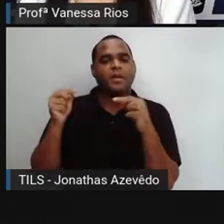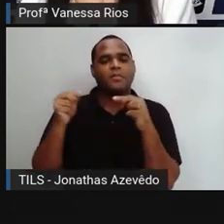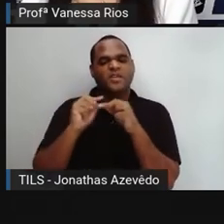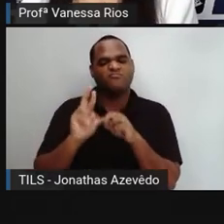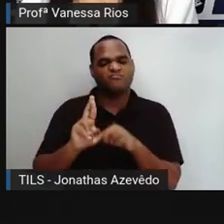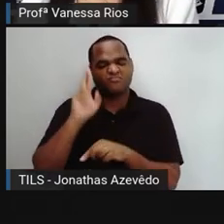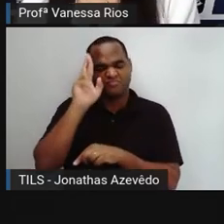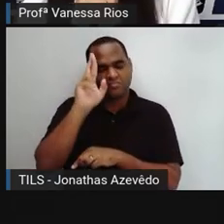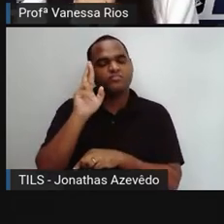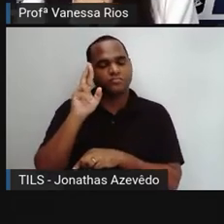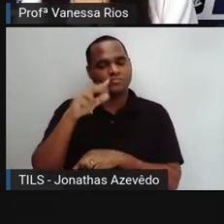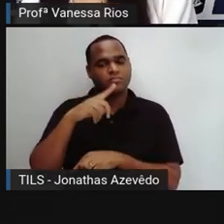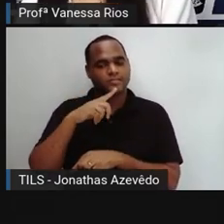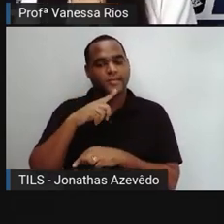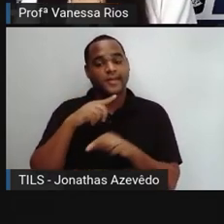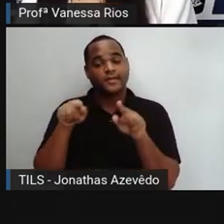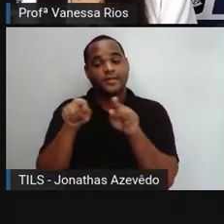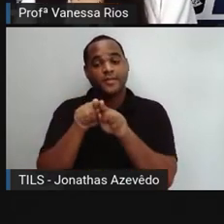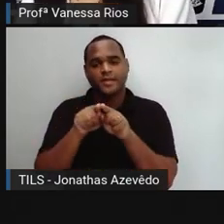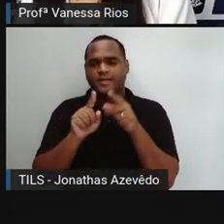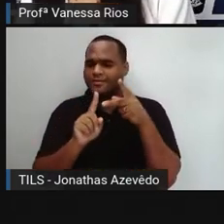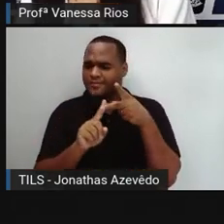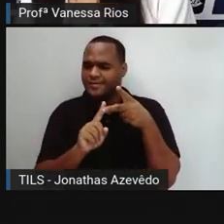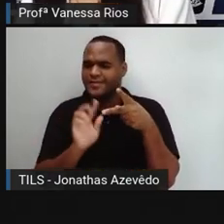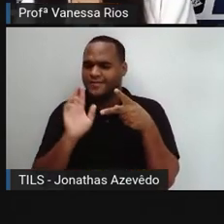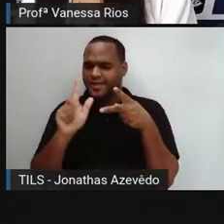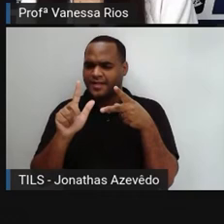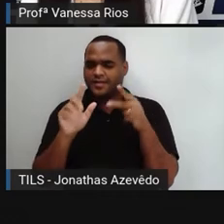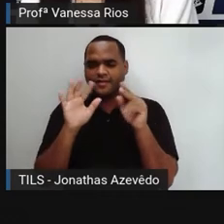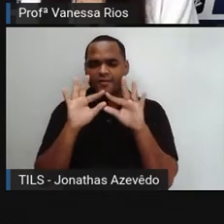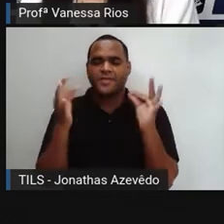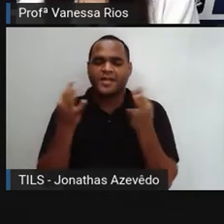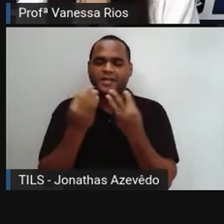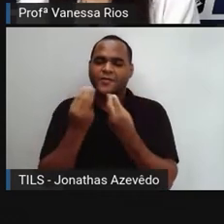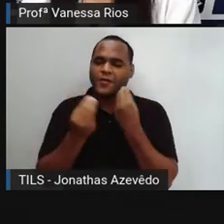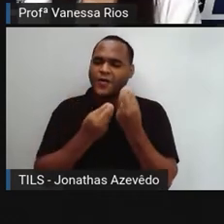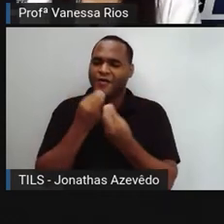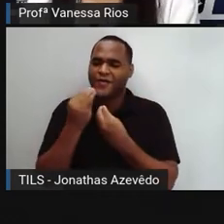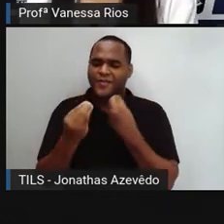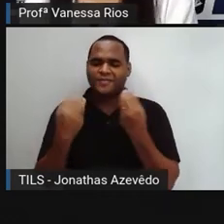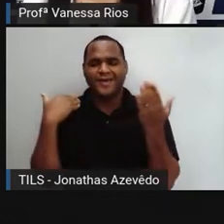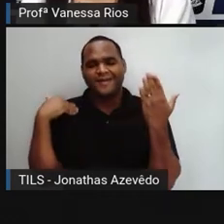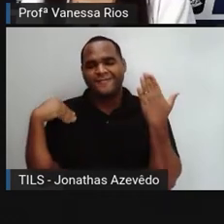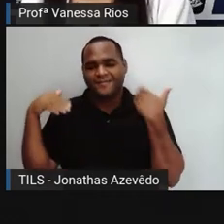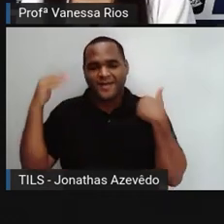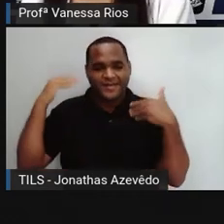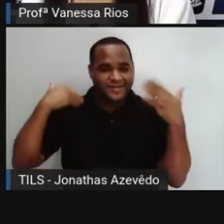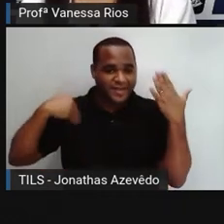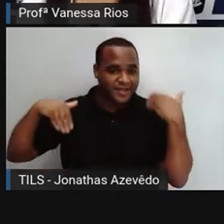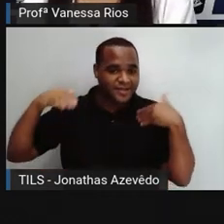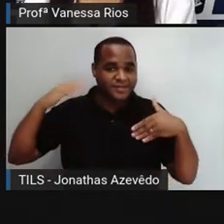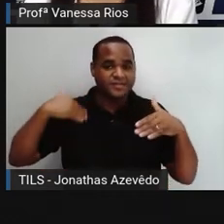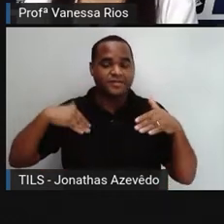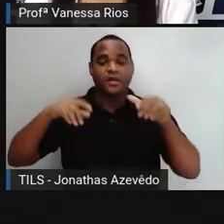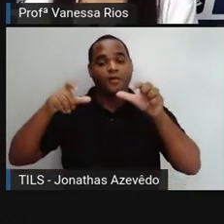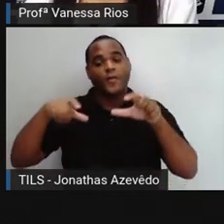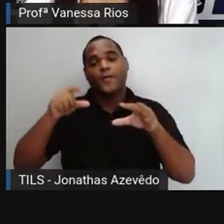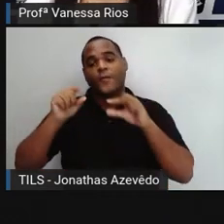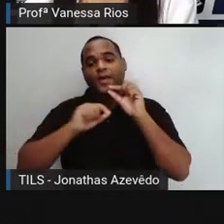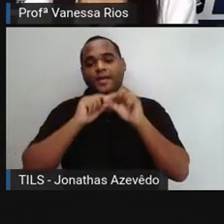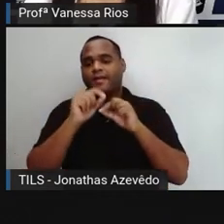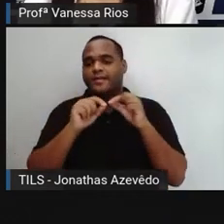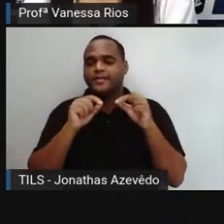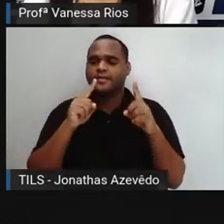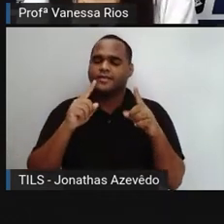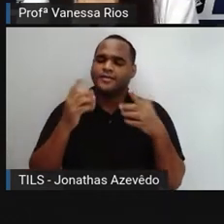imponência. A segunda fotografia já traz a família num momento cotidiano, num momento de lazer, demonstrando aí